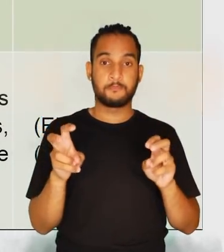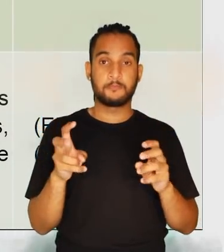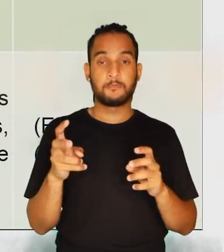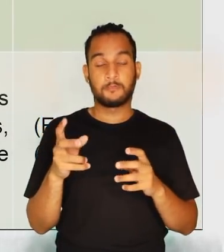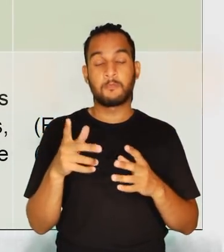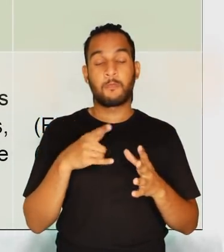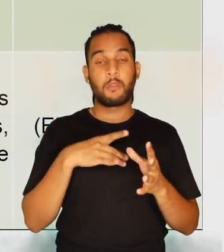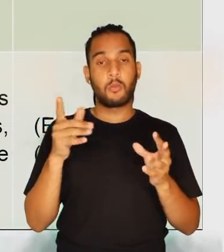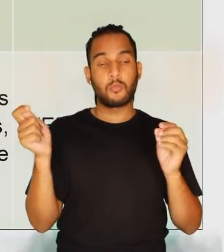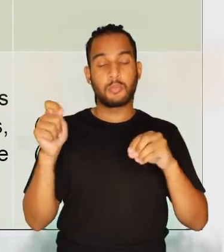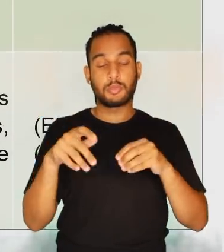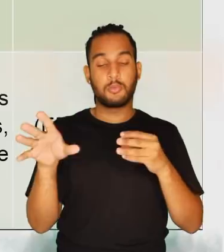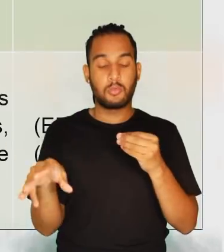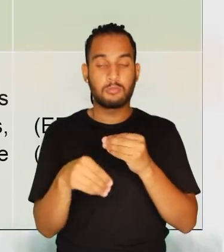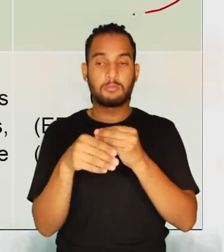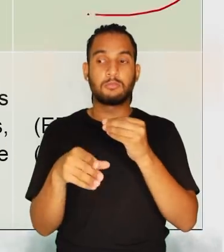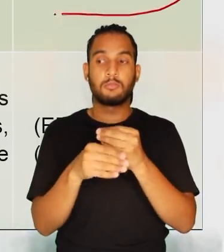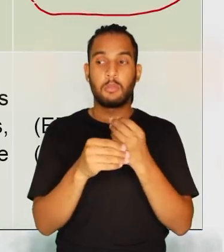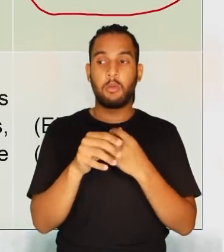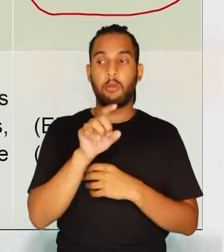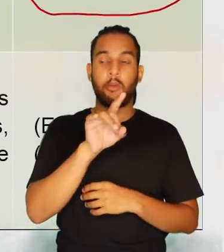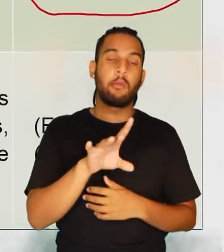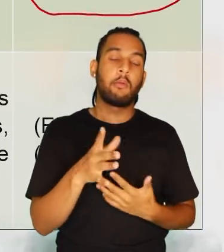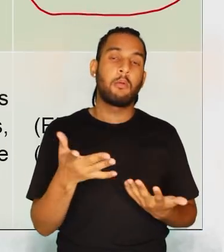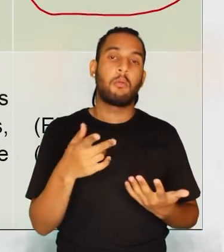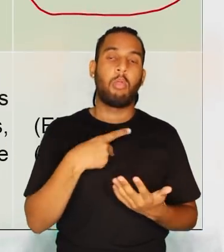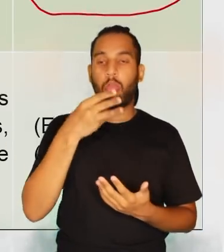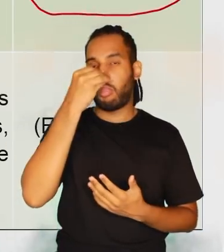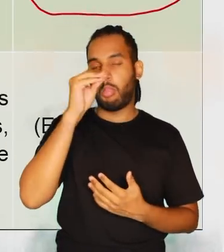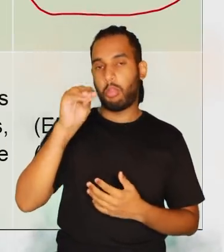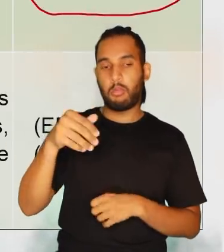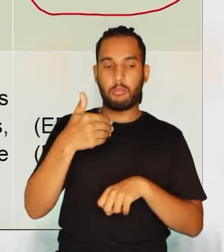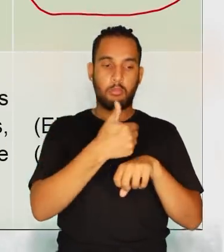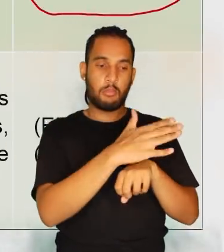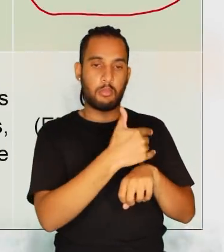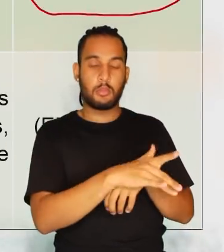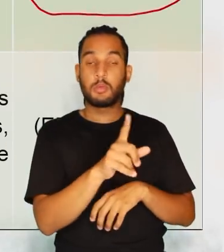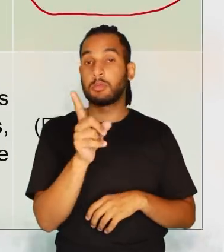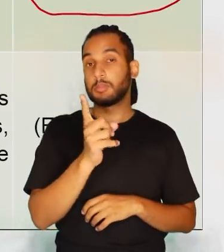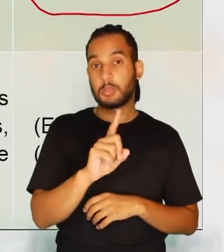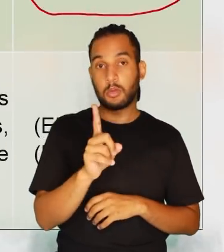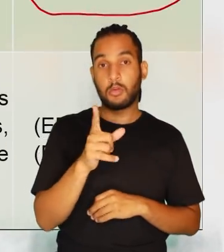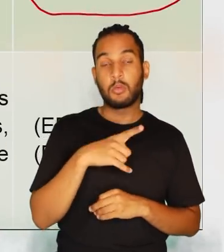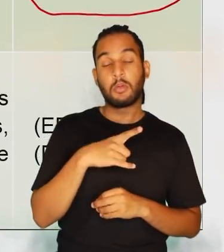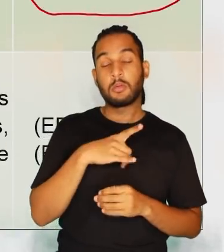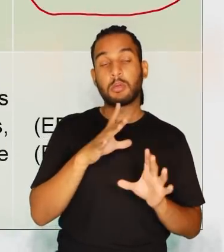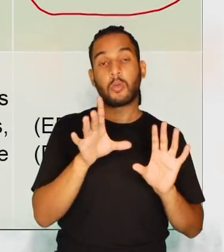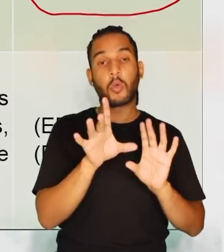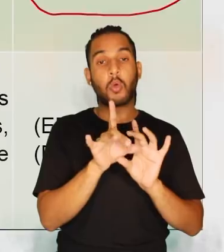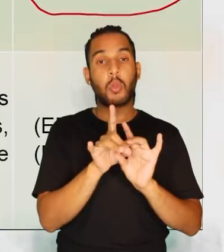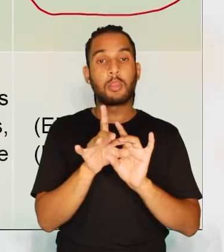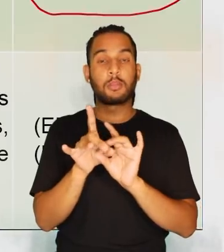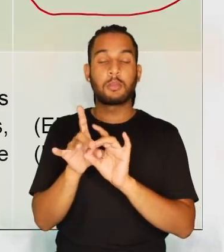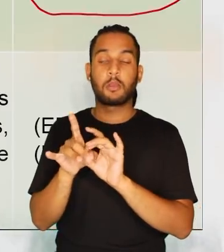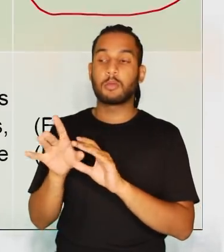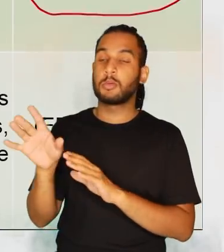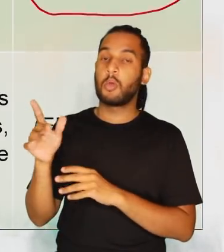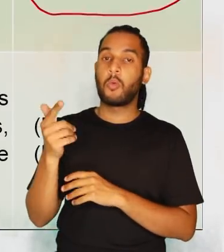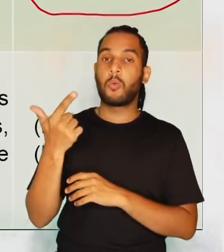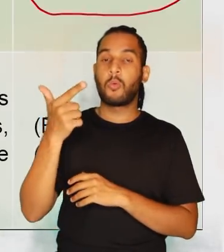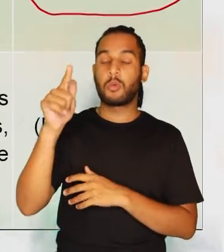esses assuntos dessas habilidades. Então, não é que você vai simplesmente deixar para lá. Você vai trazendo uma